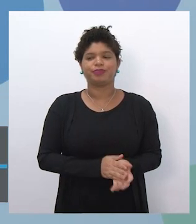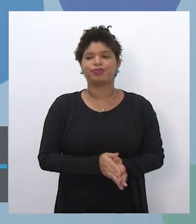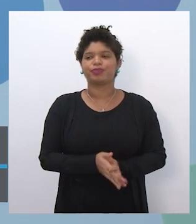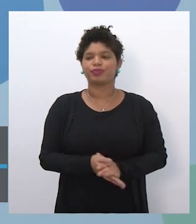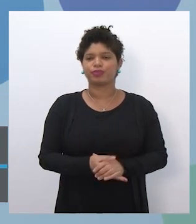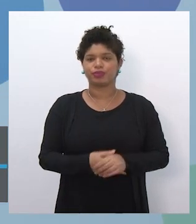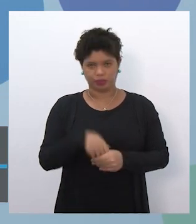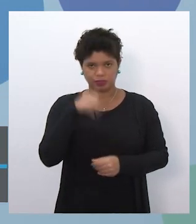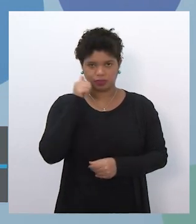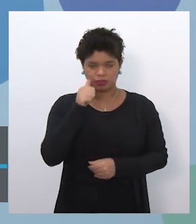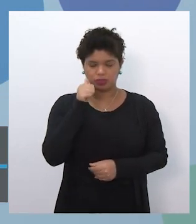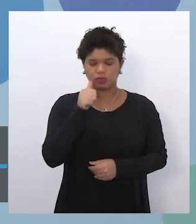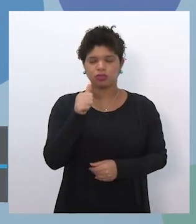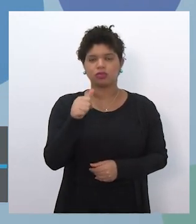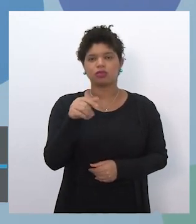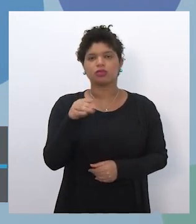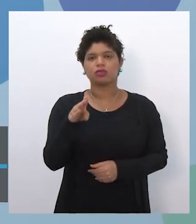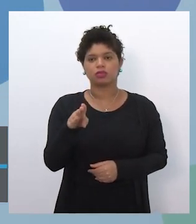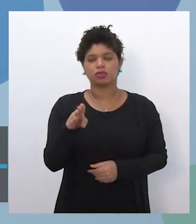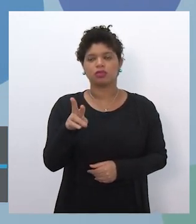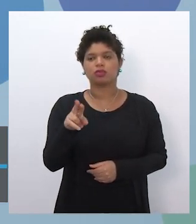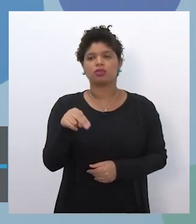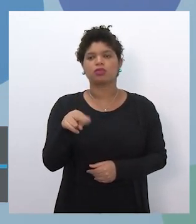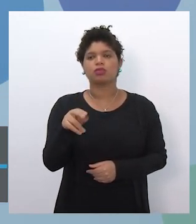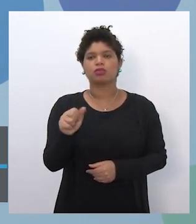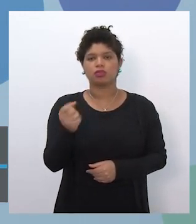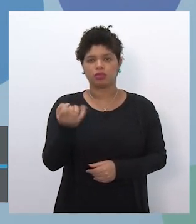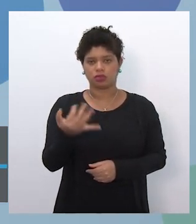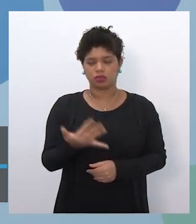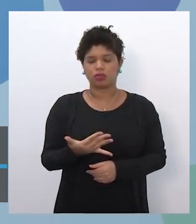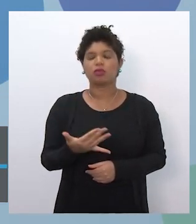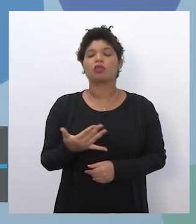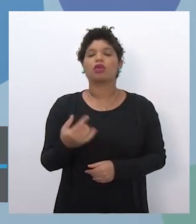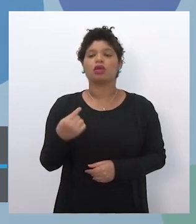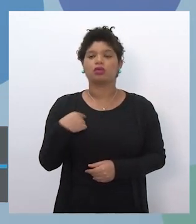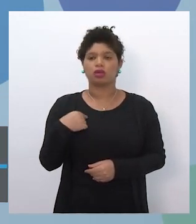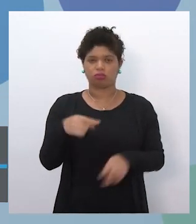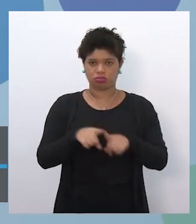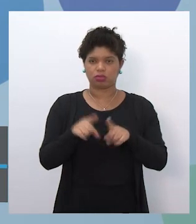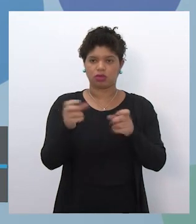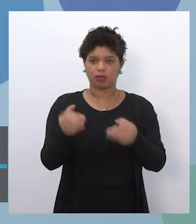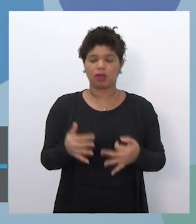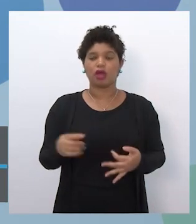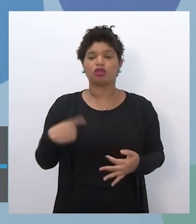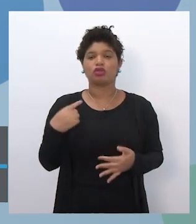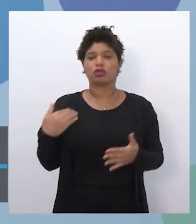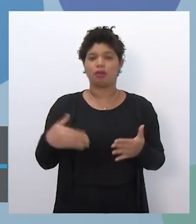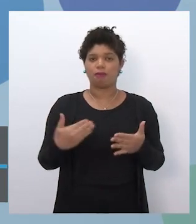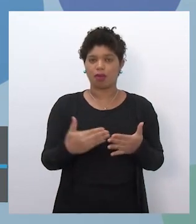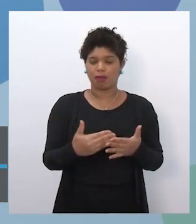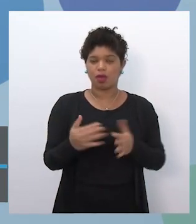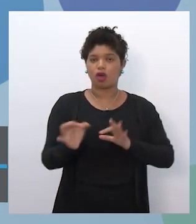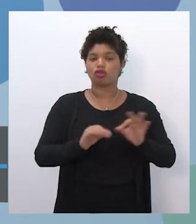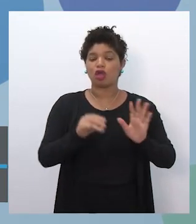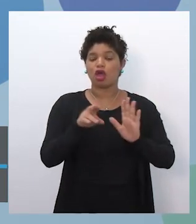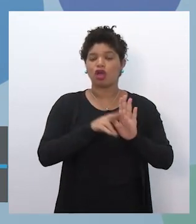Bruna já mencionou e eu também mencionei na primeira parte dessa formação, que nós estamos terminando os trâmites de normatização para poder